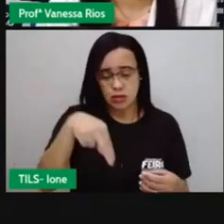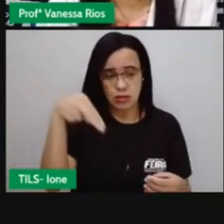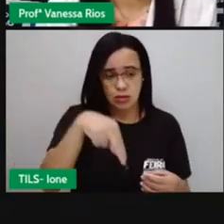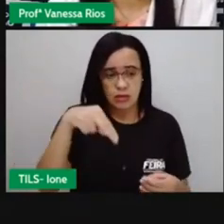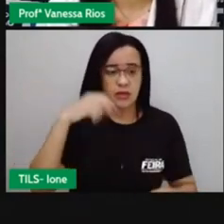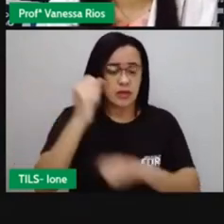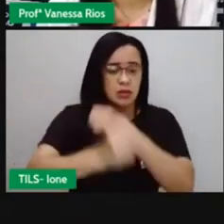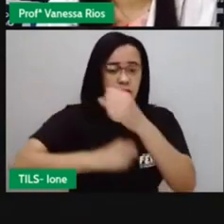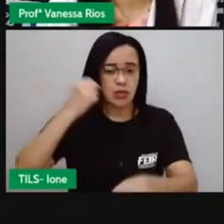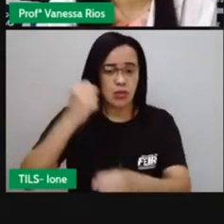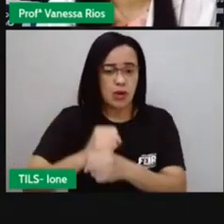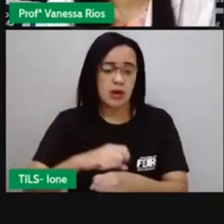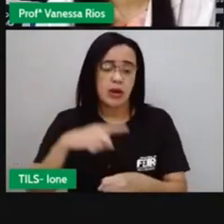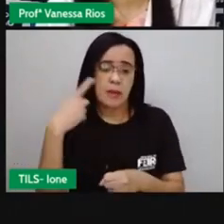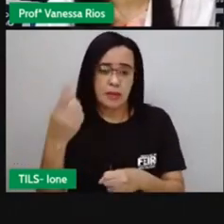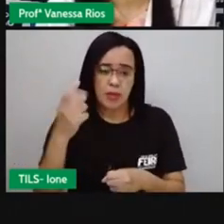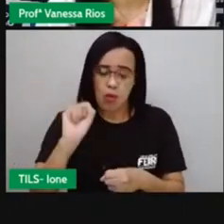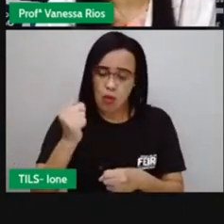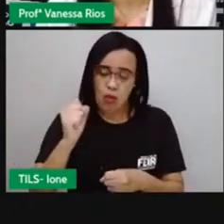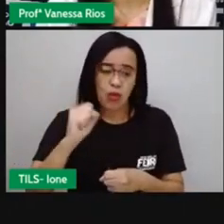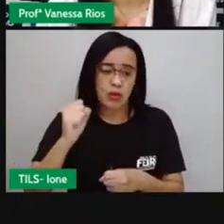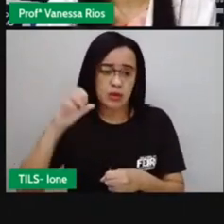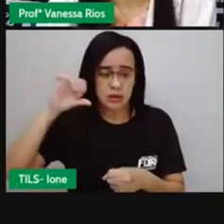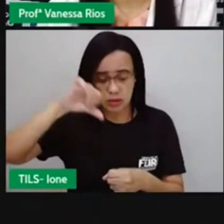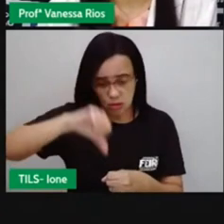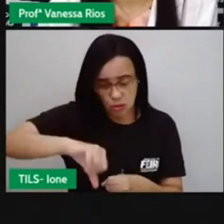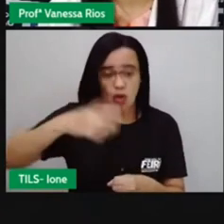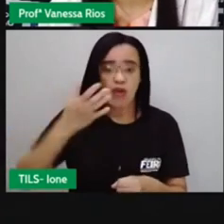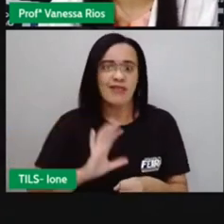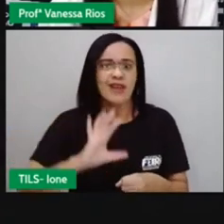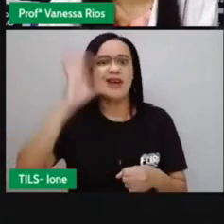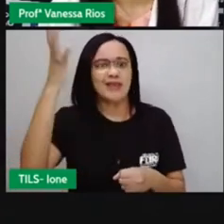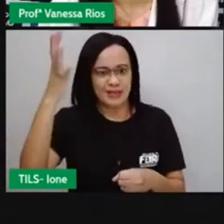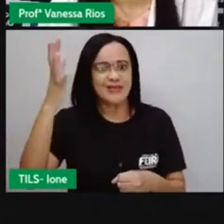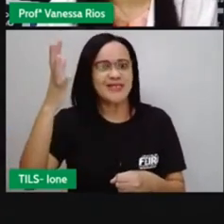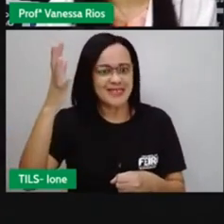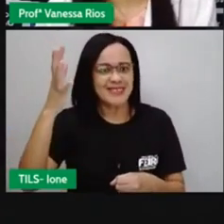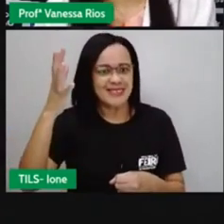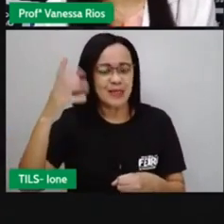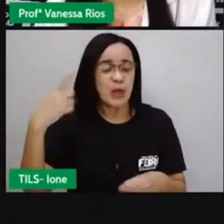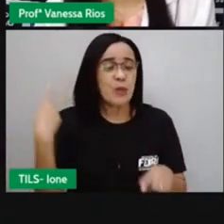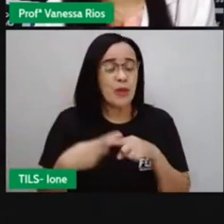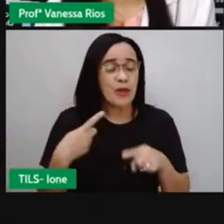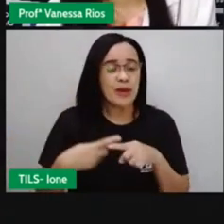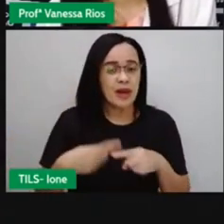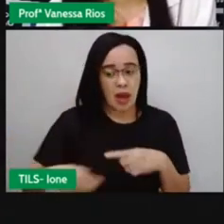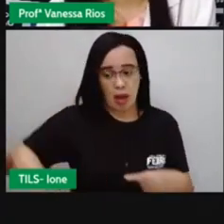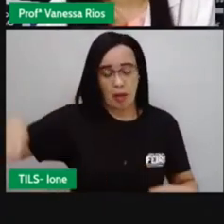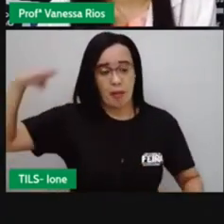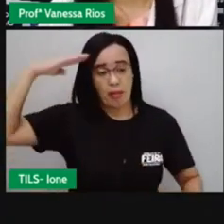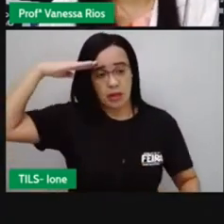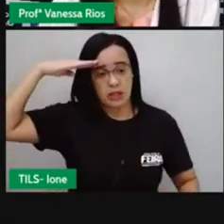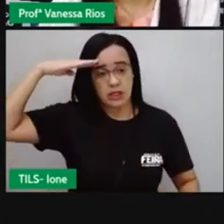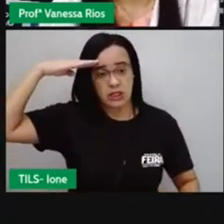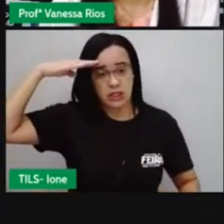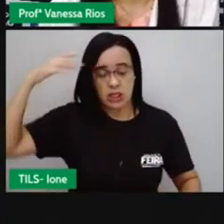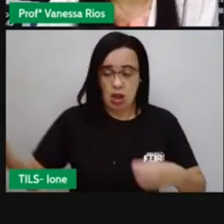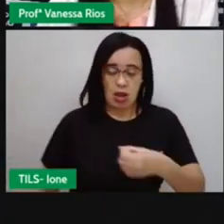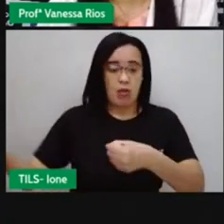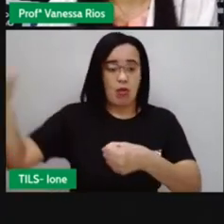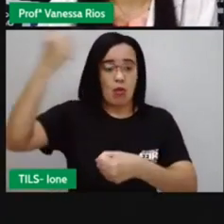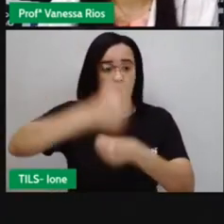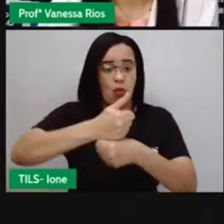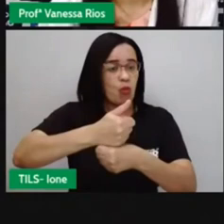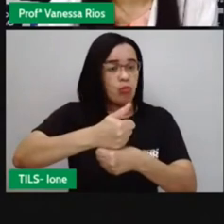Nesse processo aí da proclamação da república, né, os militares, eles tomaram o poder do rei e